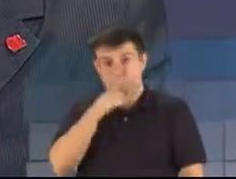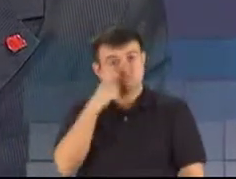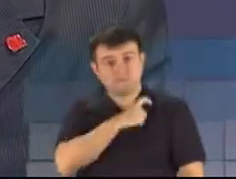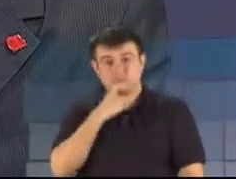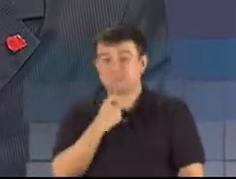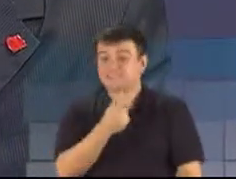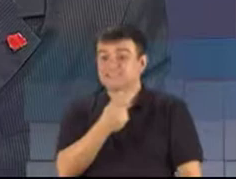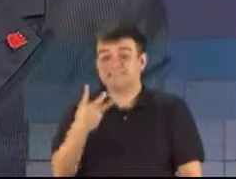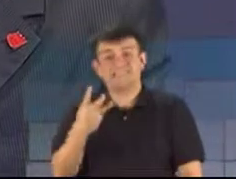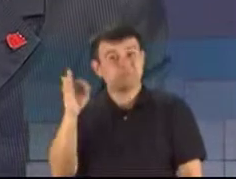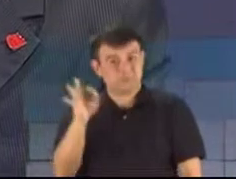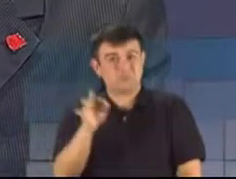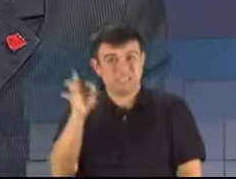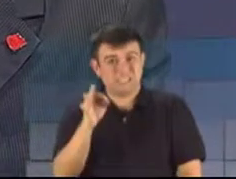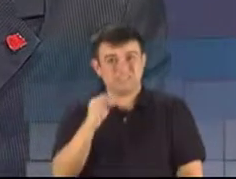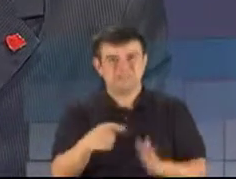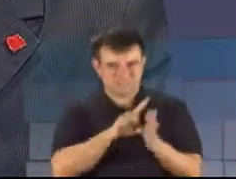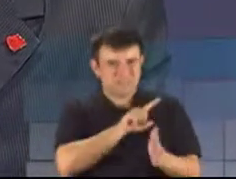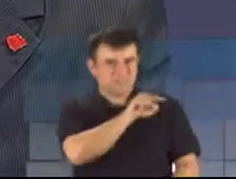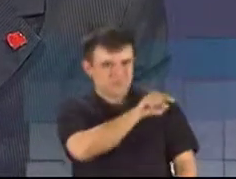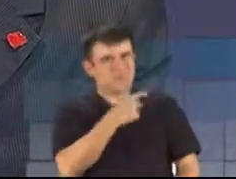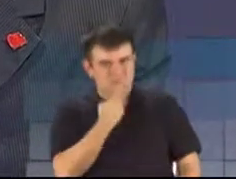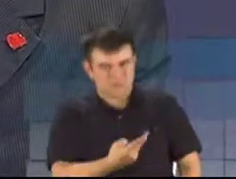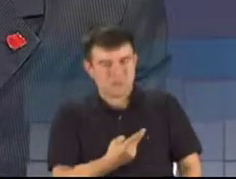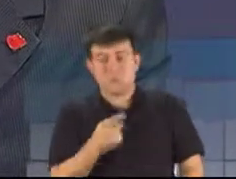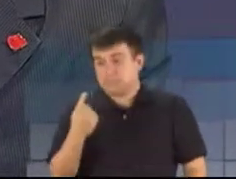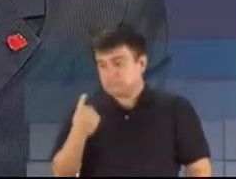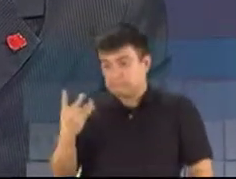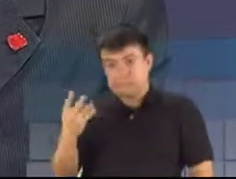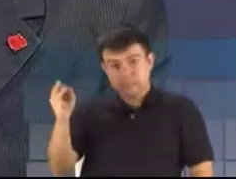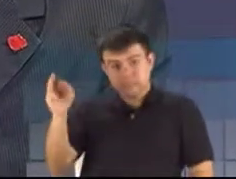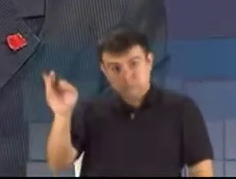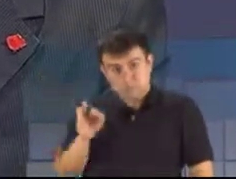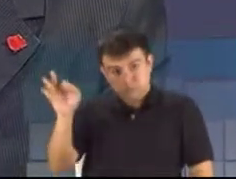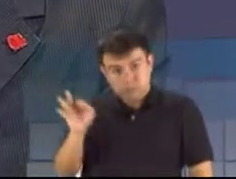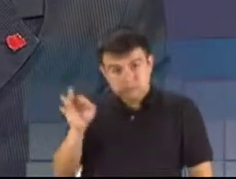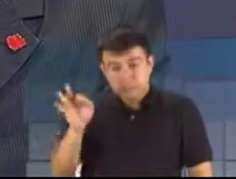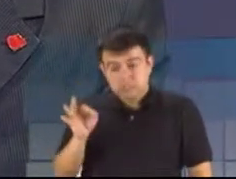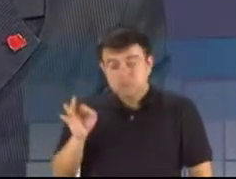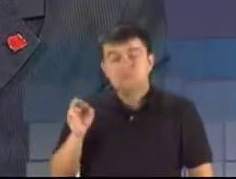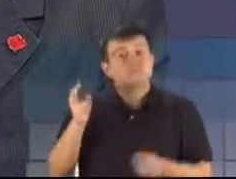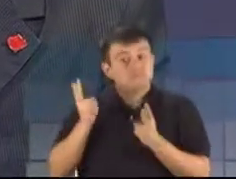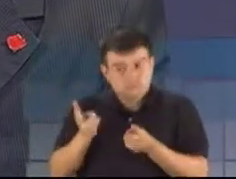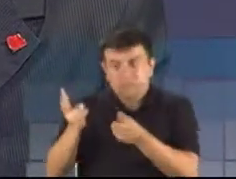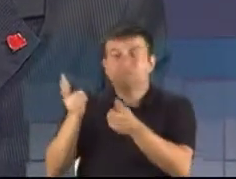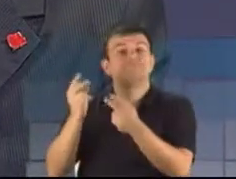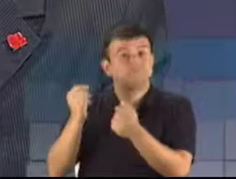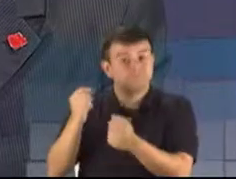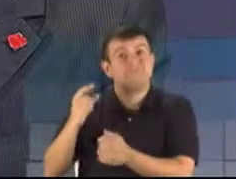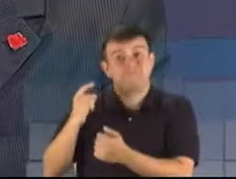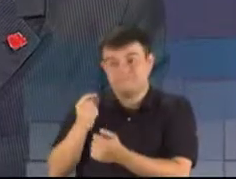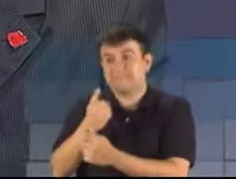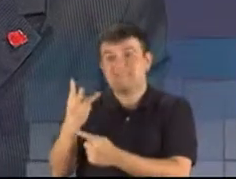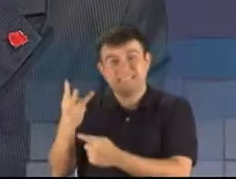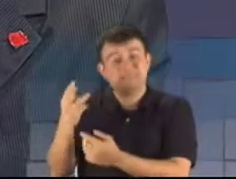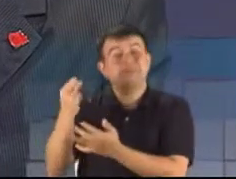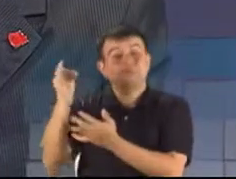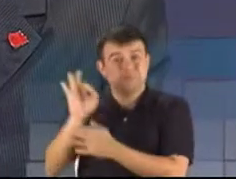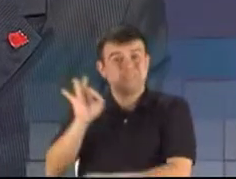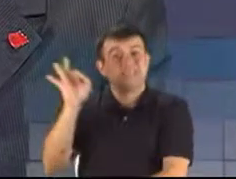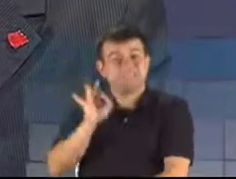referias, Flávio, esses 13% continuarão sendo 13% enquanto este